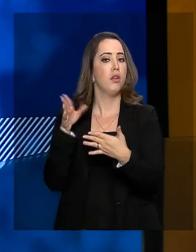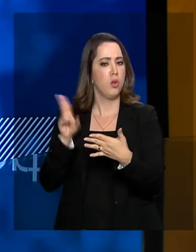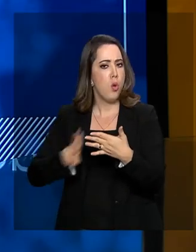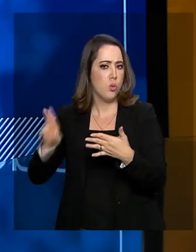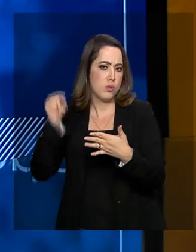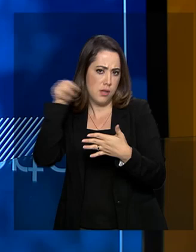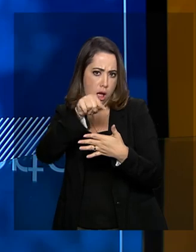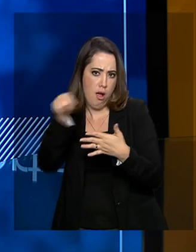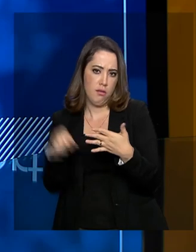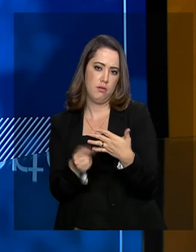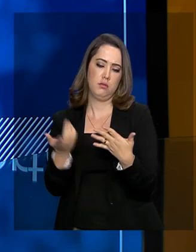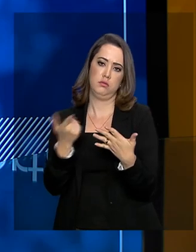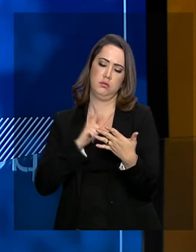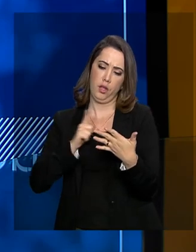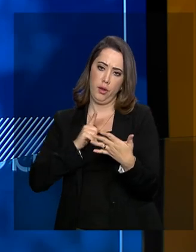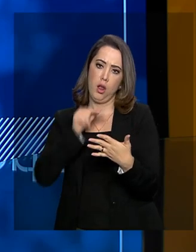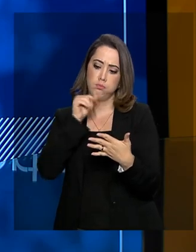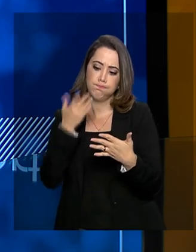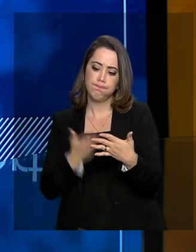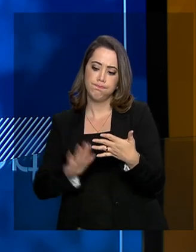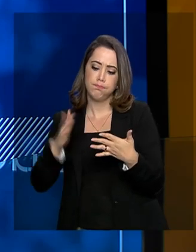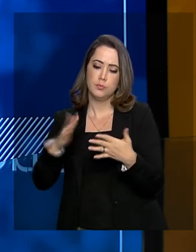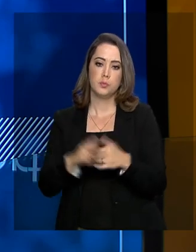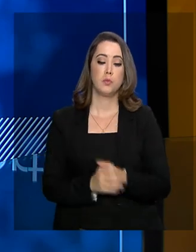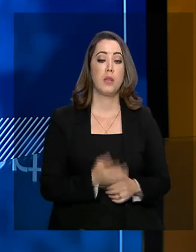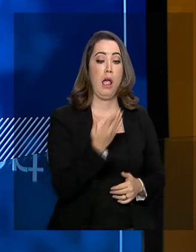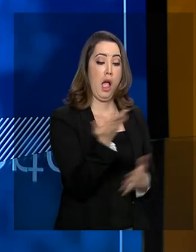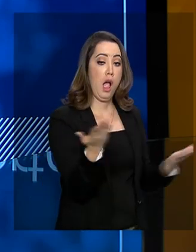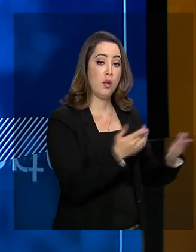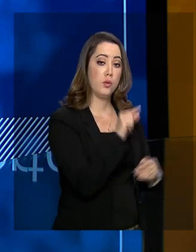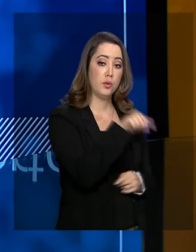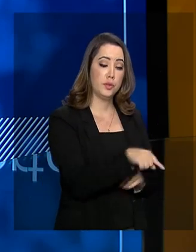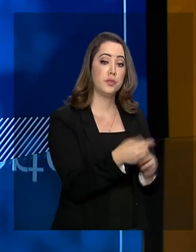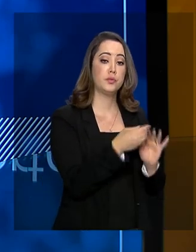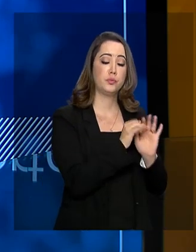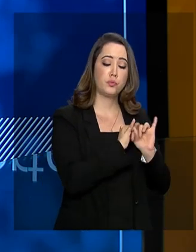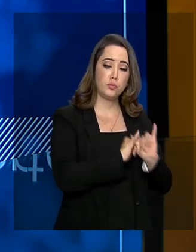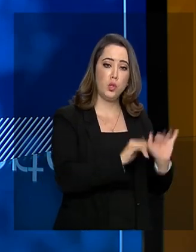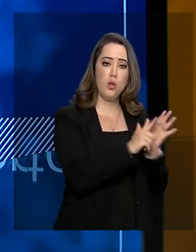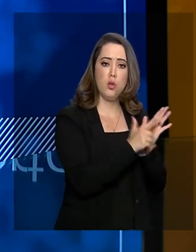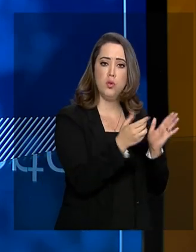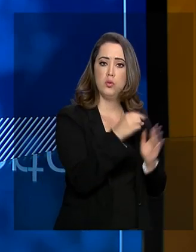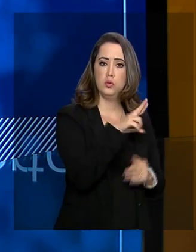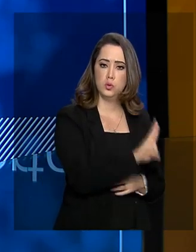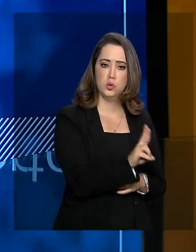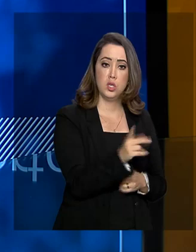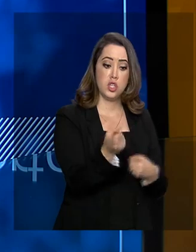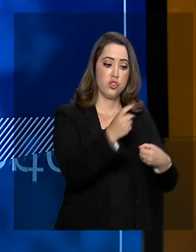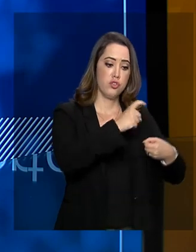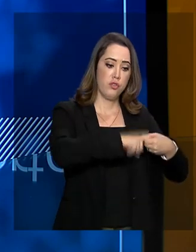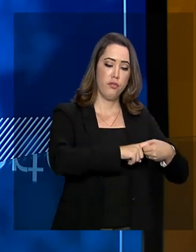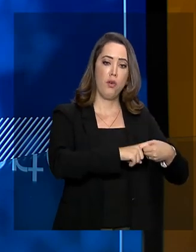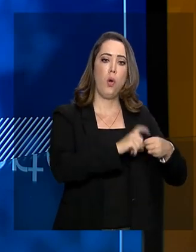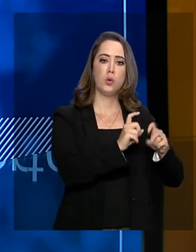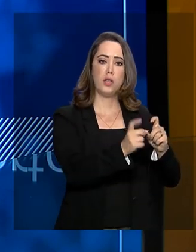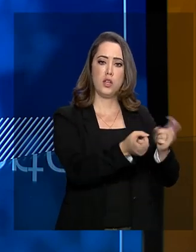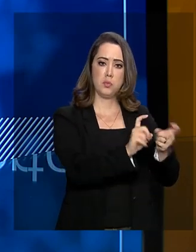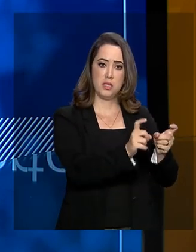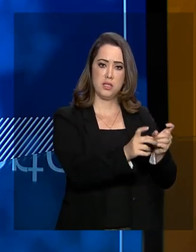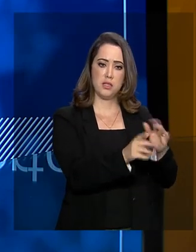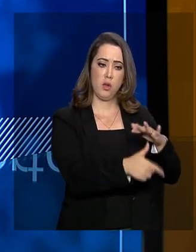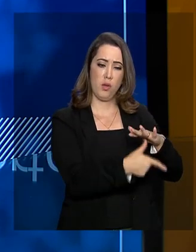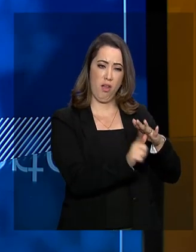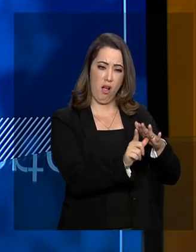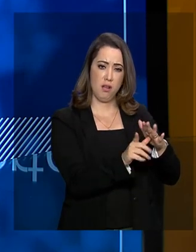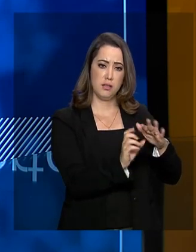agosto, foi publicado no Diário Oficial da União o decreto da relicitação de ativos que estavam nas mãos da amnistia privada e